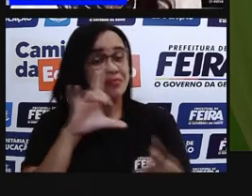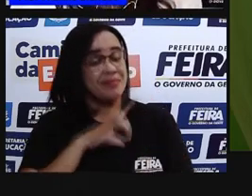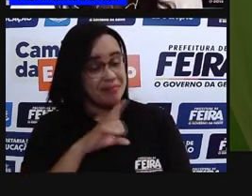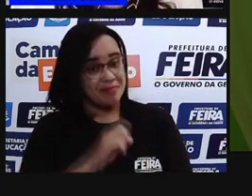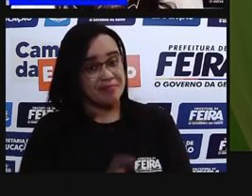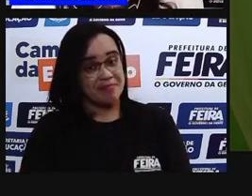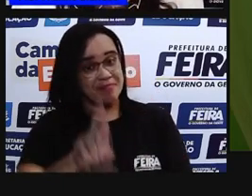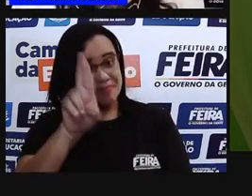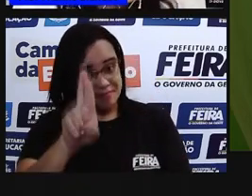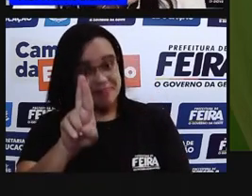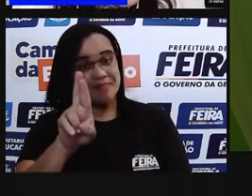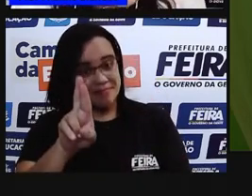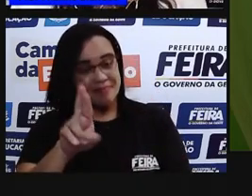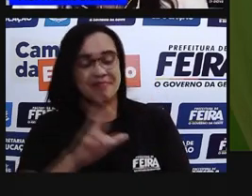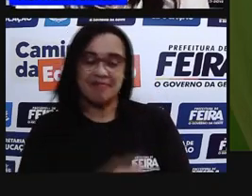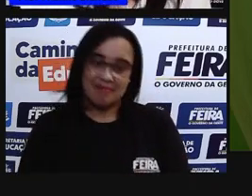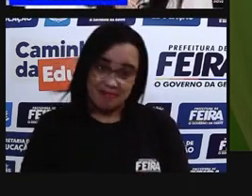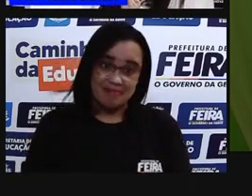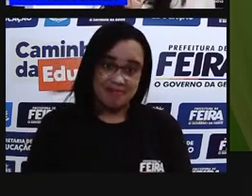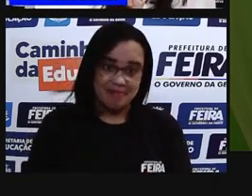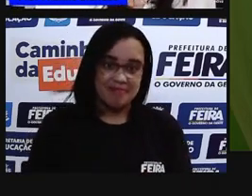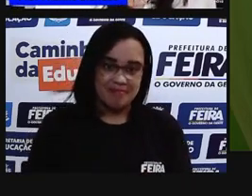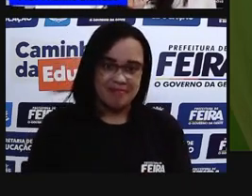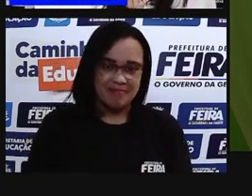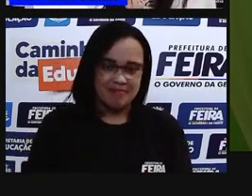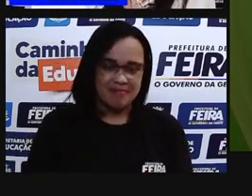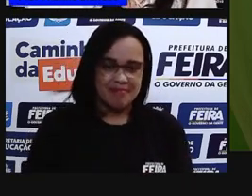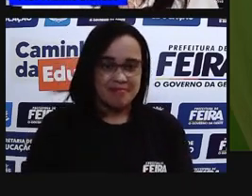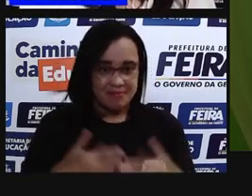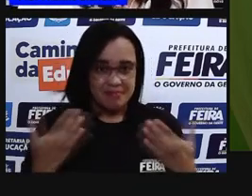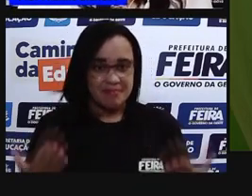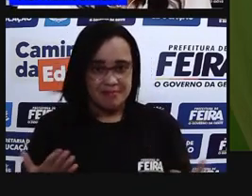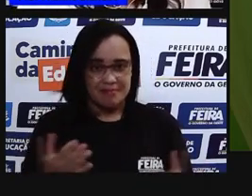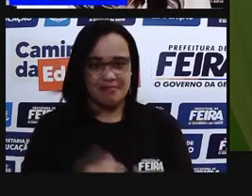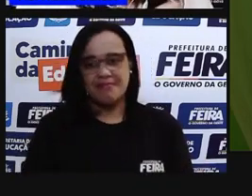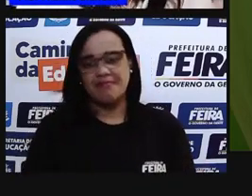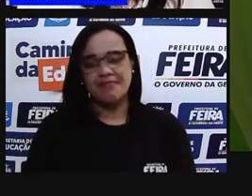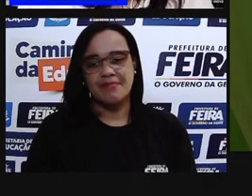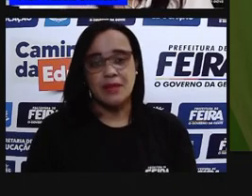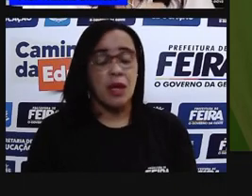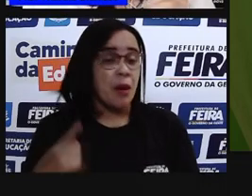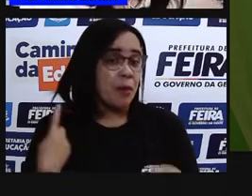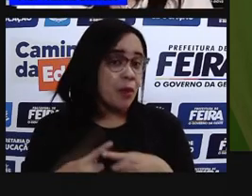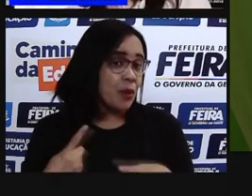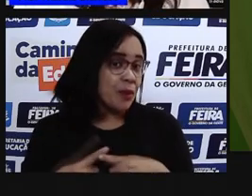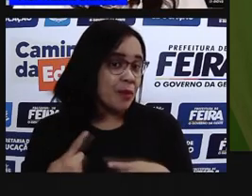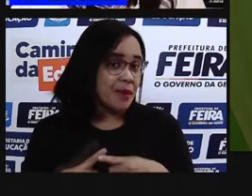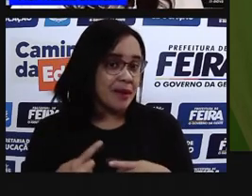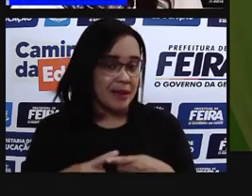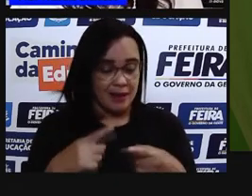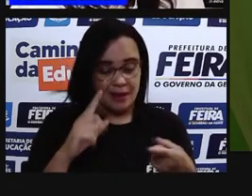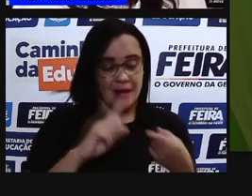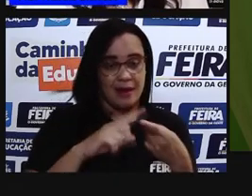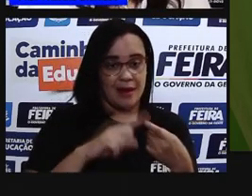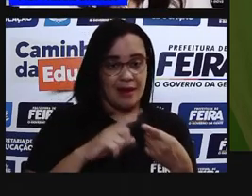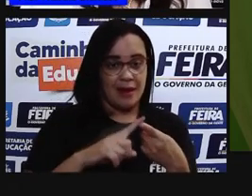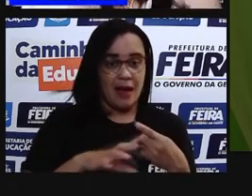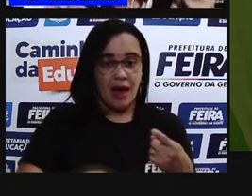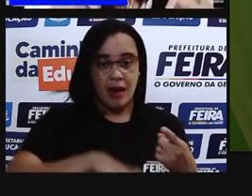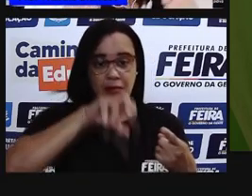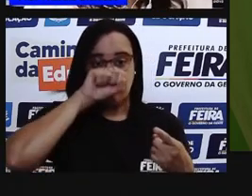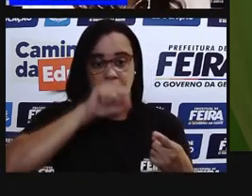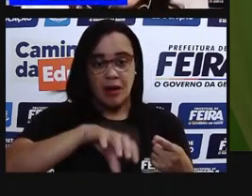E aí, quem ficou responsável por isso? Retículo endoplasmático. Ele é responsável por esse transporte de